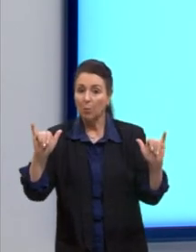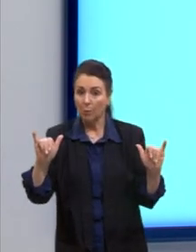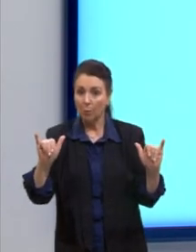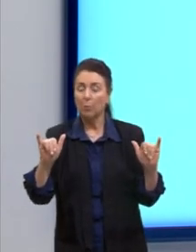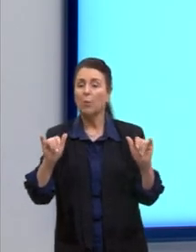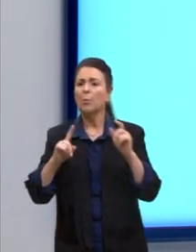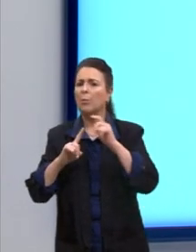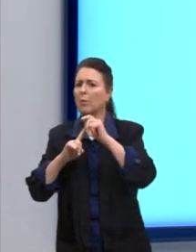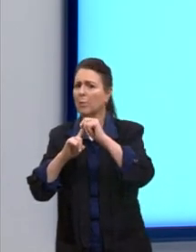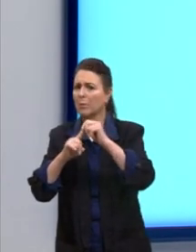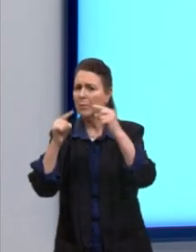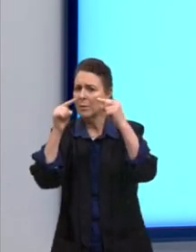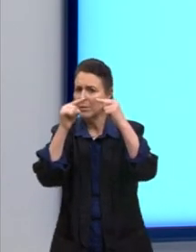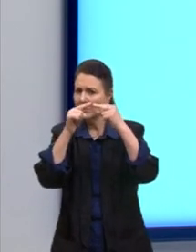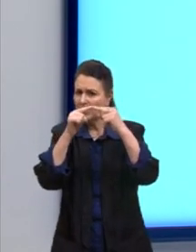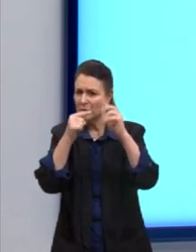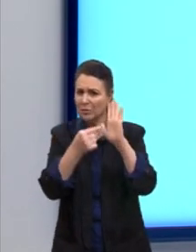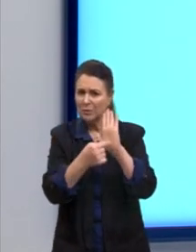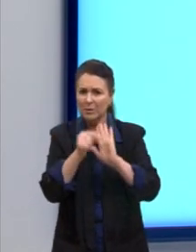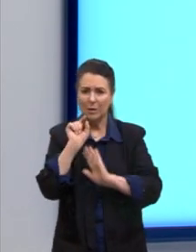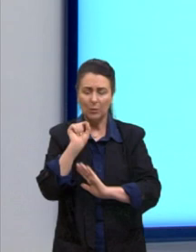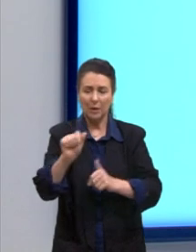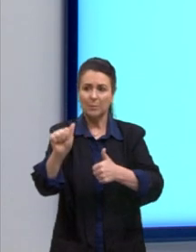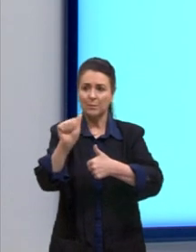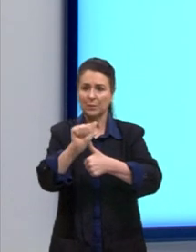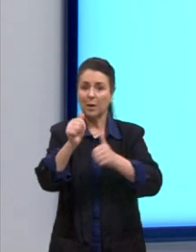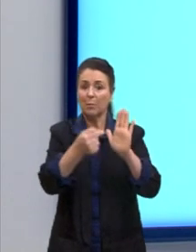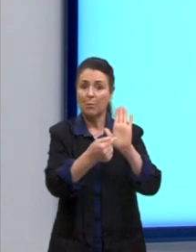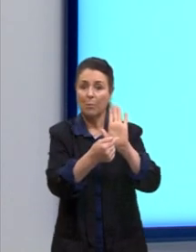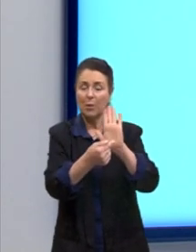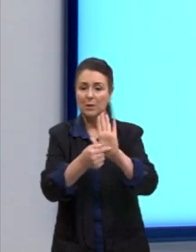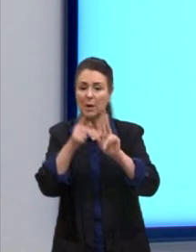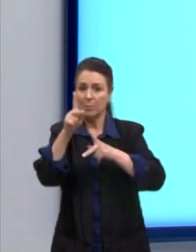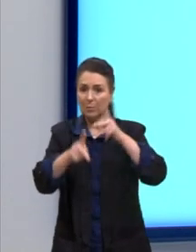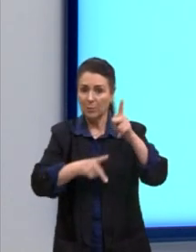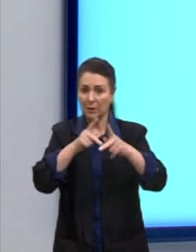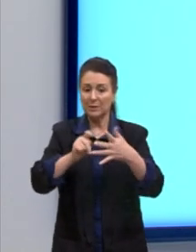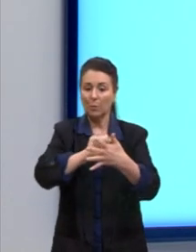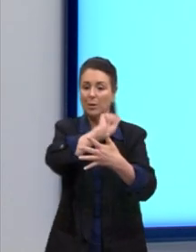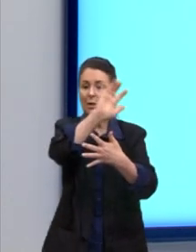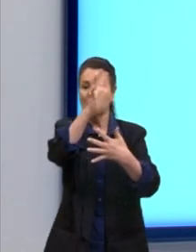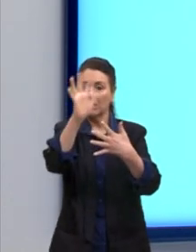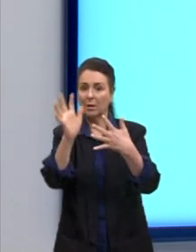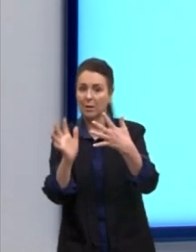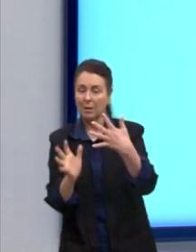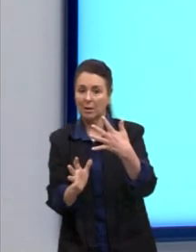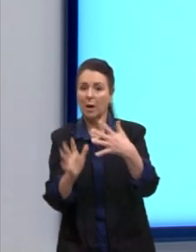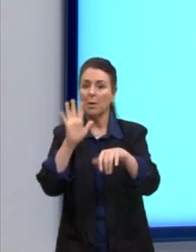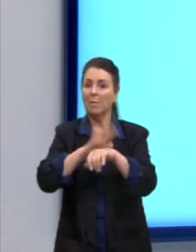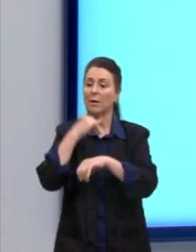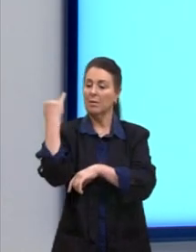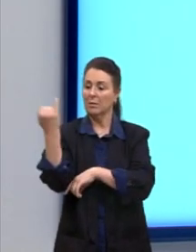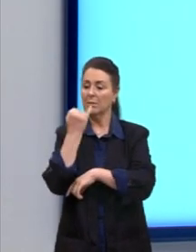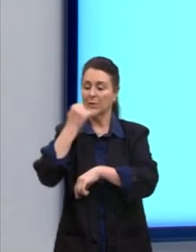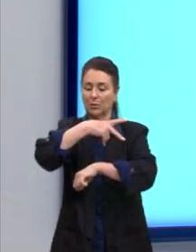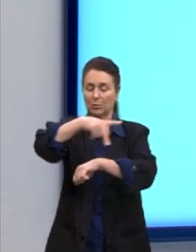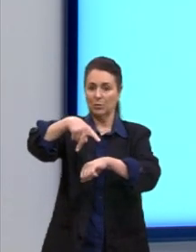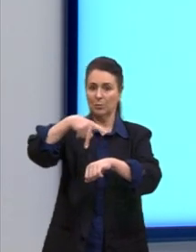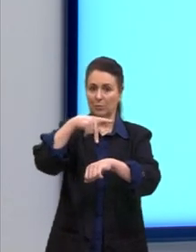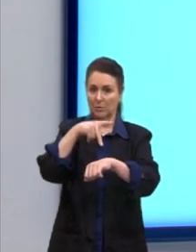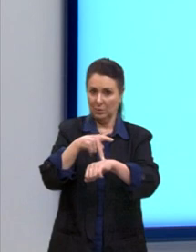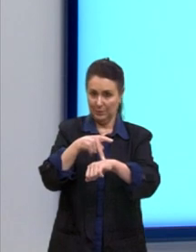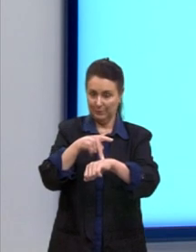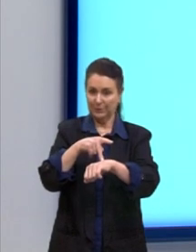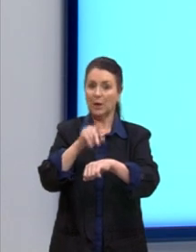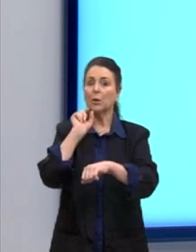objetivo. Letra A. Mostrar à população que a Mata Atlântica é mais importante para o país do que a